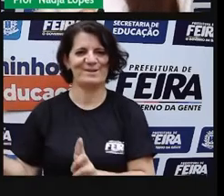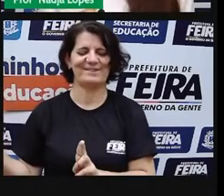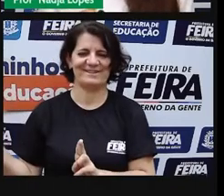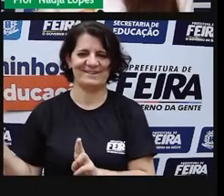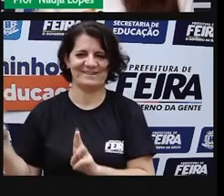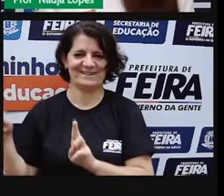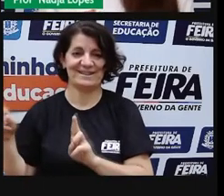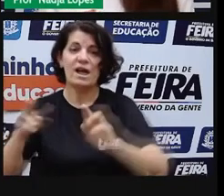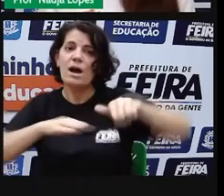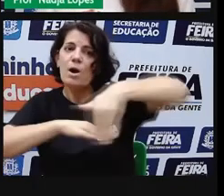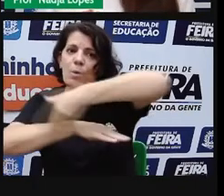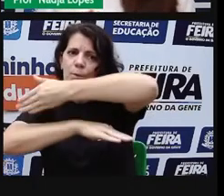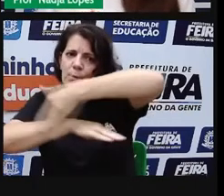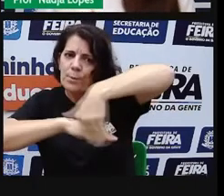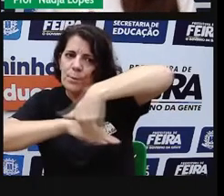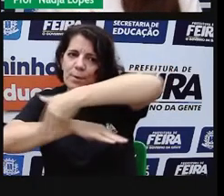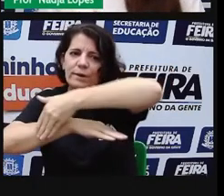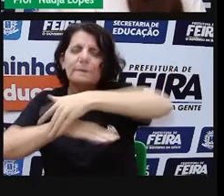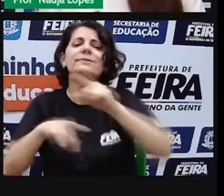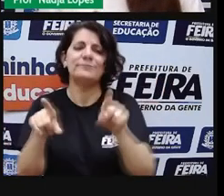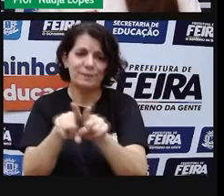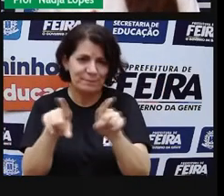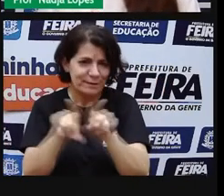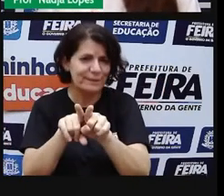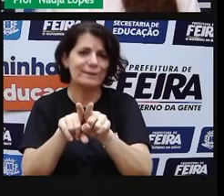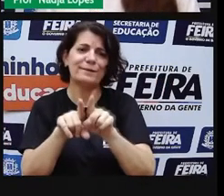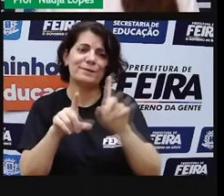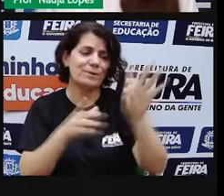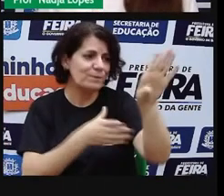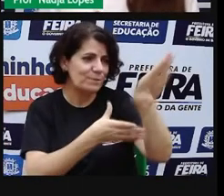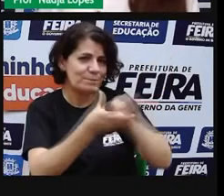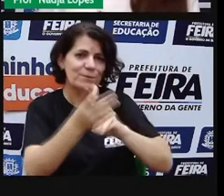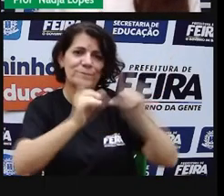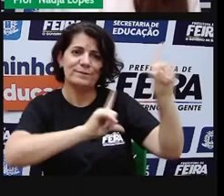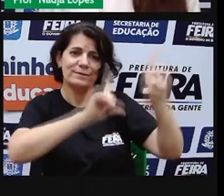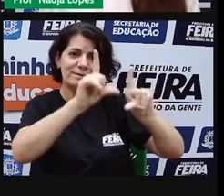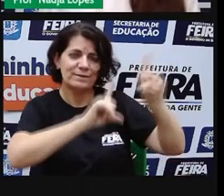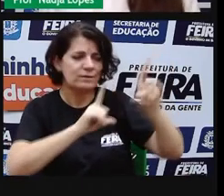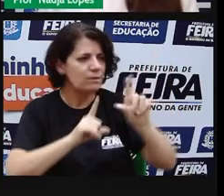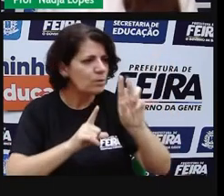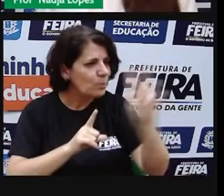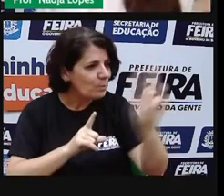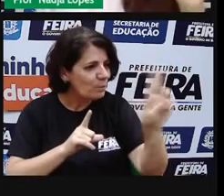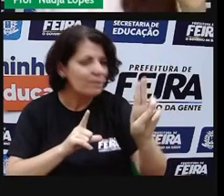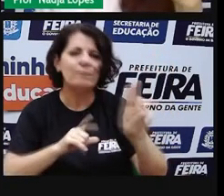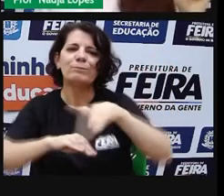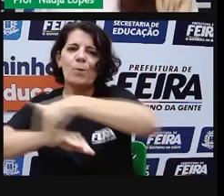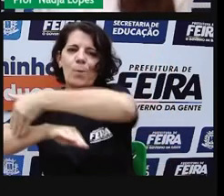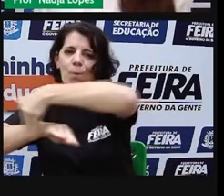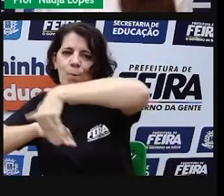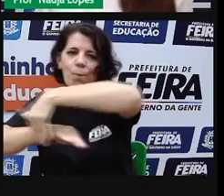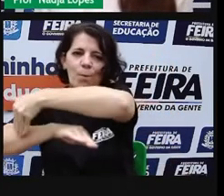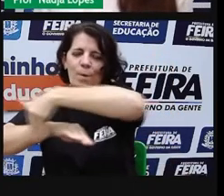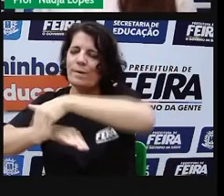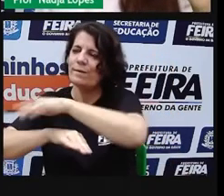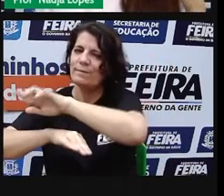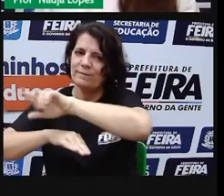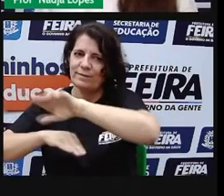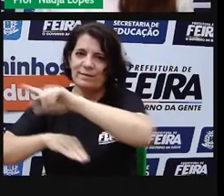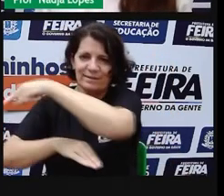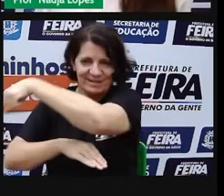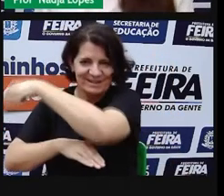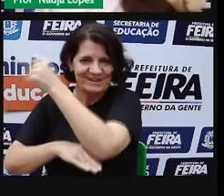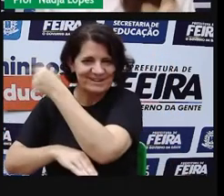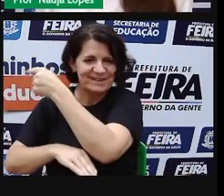bairro Gabriela também são homenagens a algumas telenovelas. Procura aí no